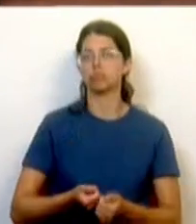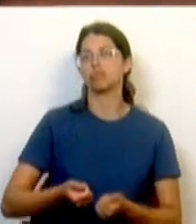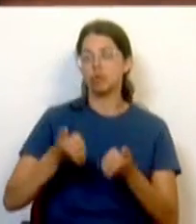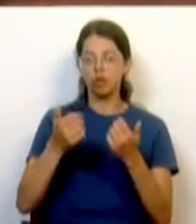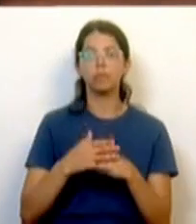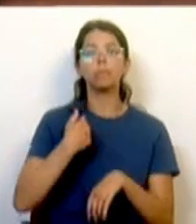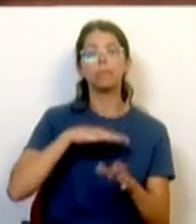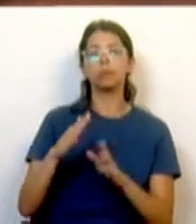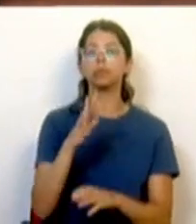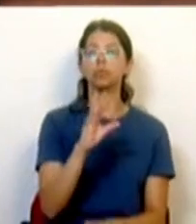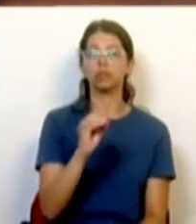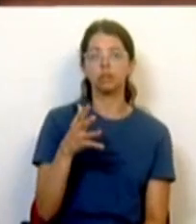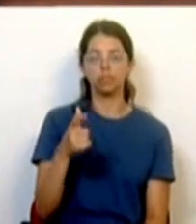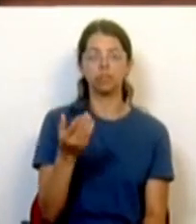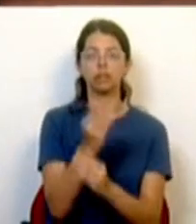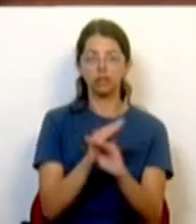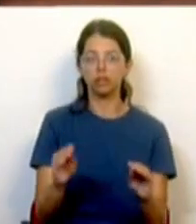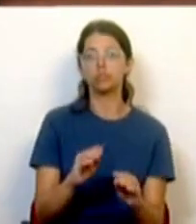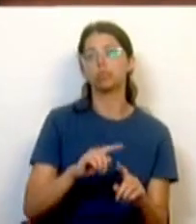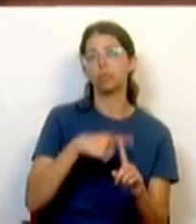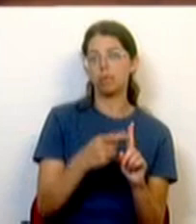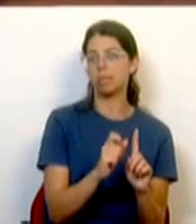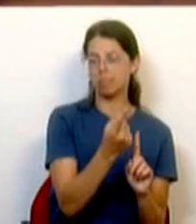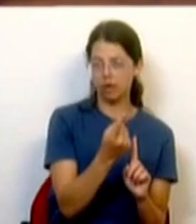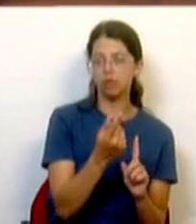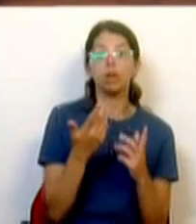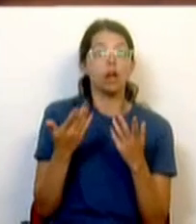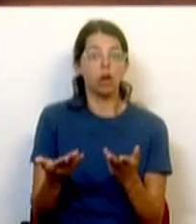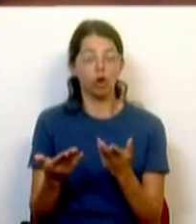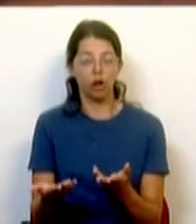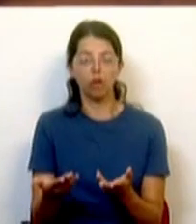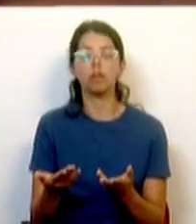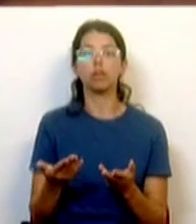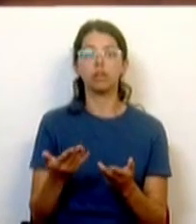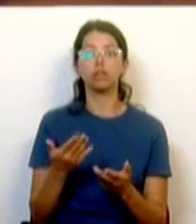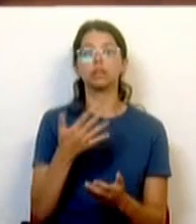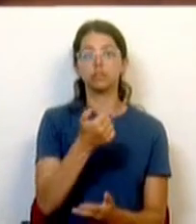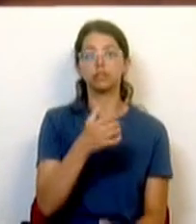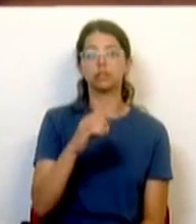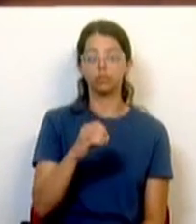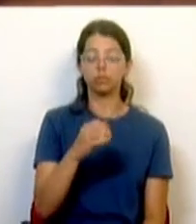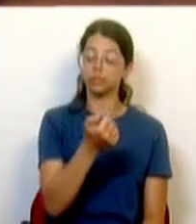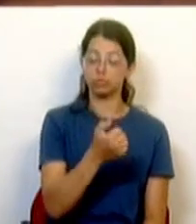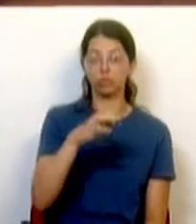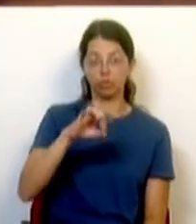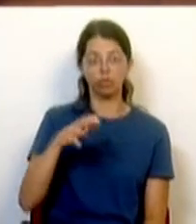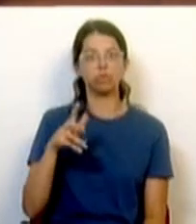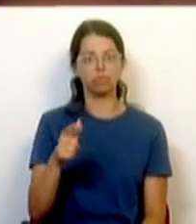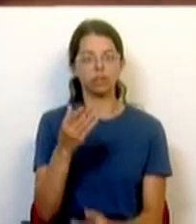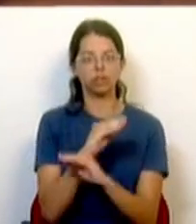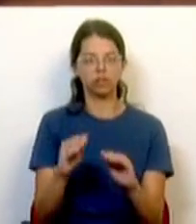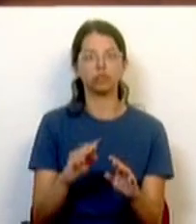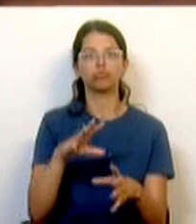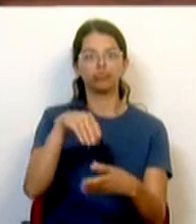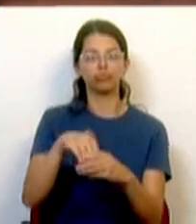cerca de 40 mil crianças abrangidas no primeiro ano e neste momento já temos 58 mil. Destas